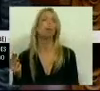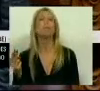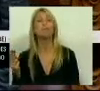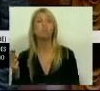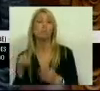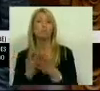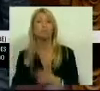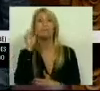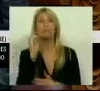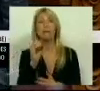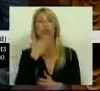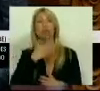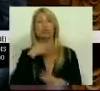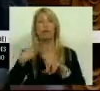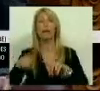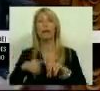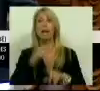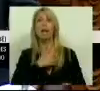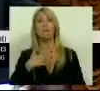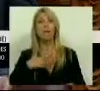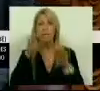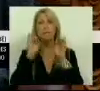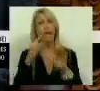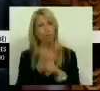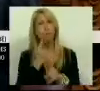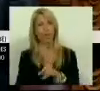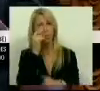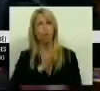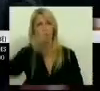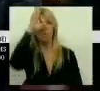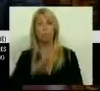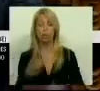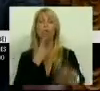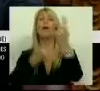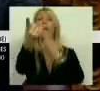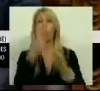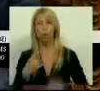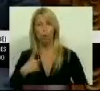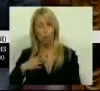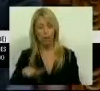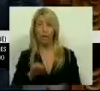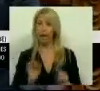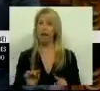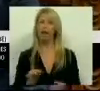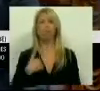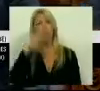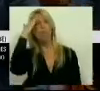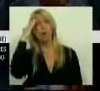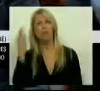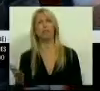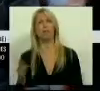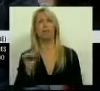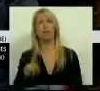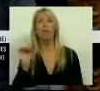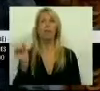zero ao nível do crédito às empresas. Zero, literalmente, Sr. Ministro. E as perguntas que eu tinha para lhe colocar, Sr. Ministro, terão os seguintes. Não lhe parece que esta